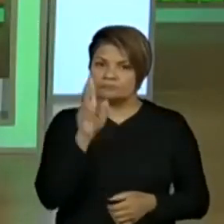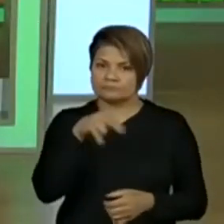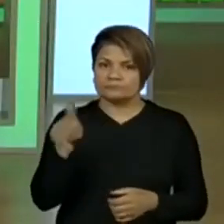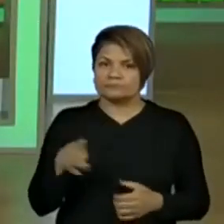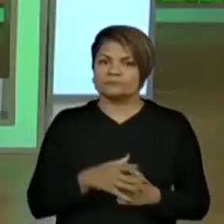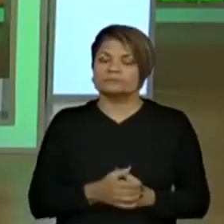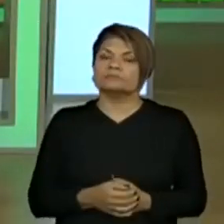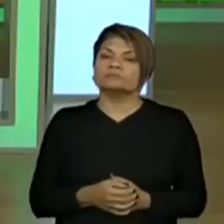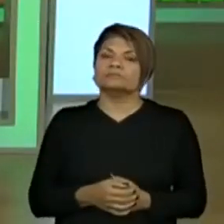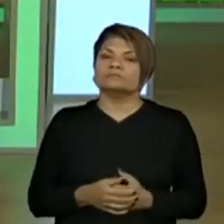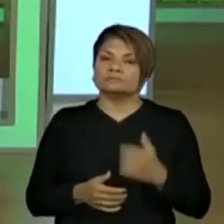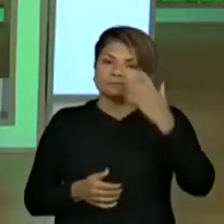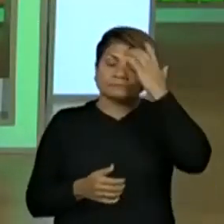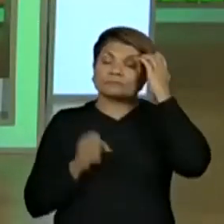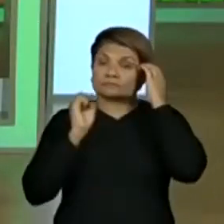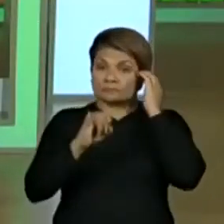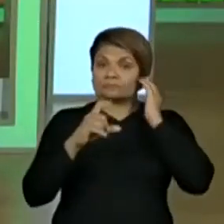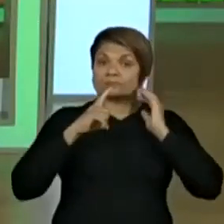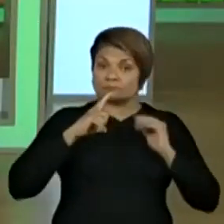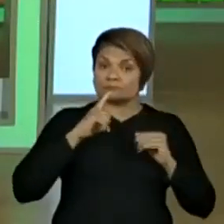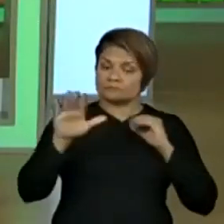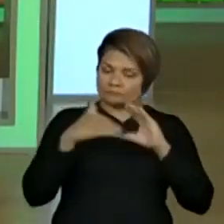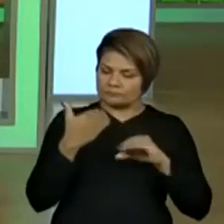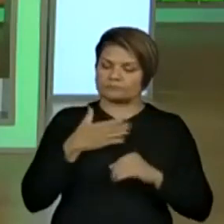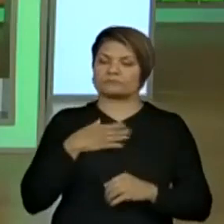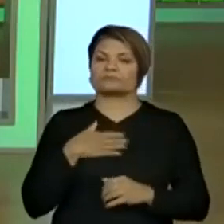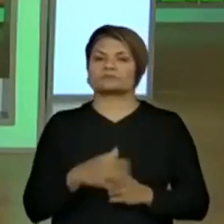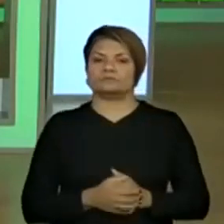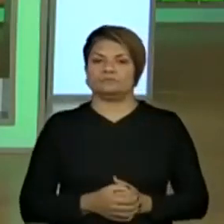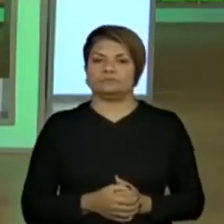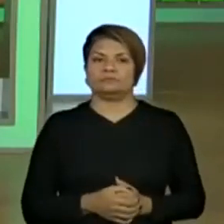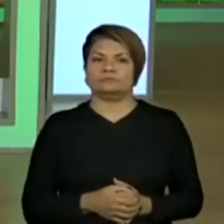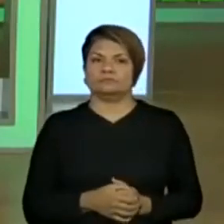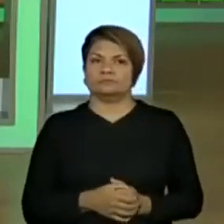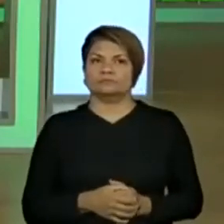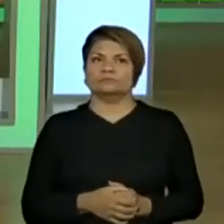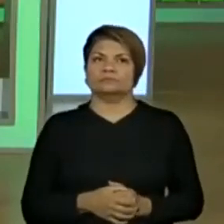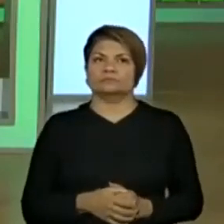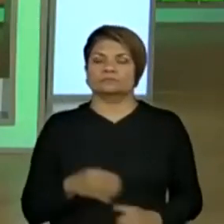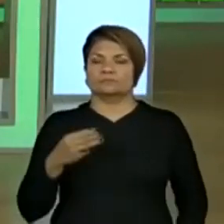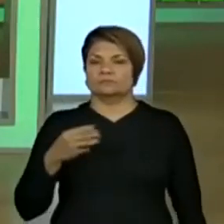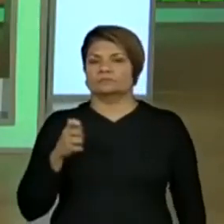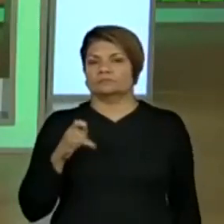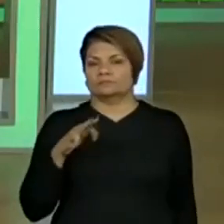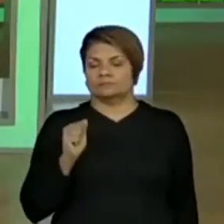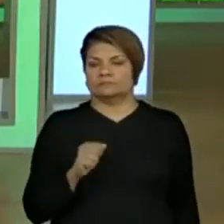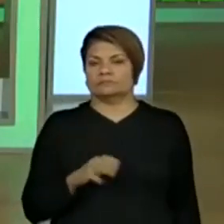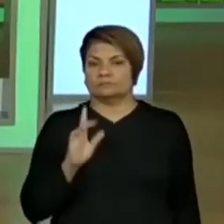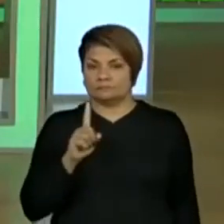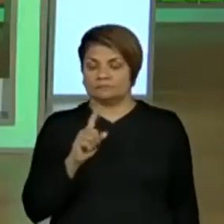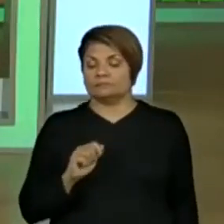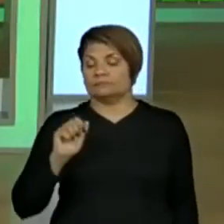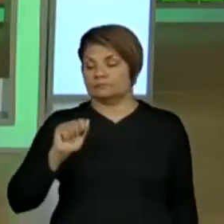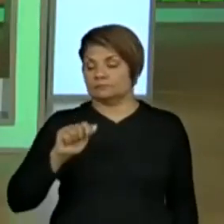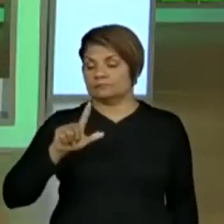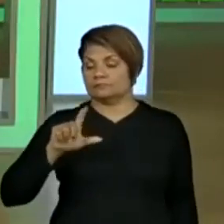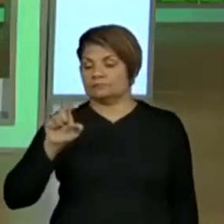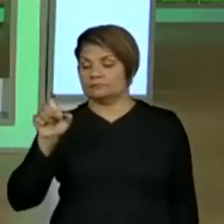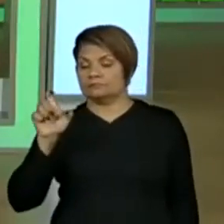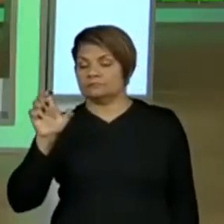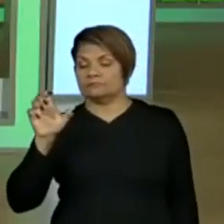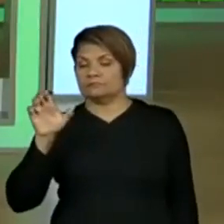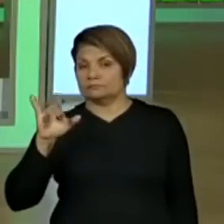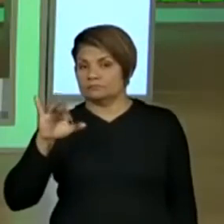Tem aluno aí respondendo? Se tem, manda para mim. E aí, ó, a professora Maria de Fátima disse que o Alessio falou quatro.